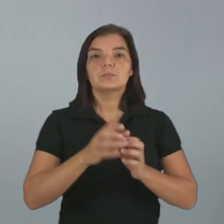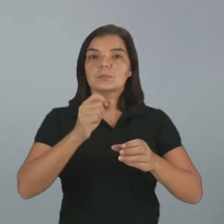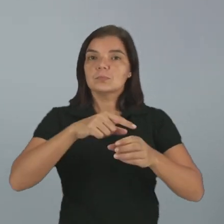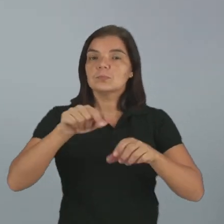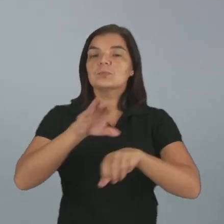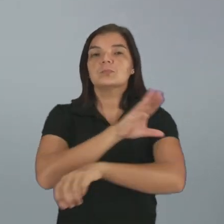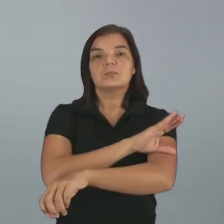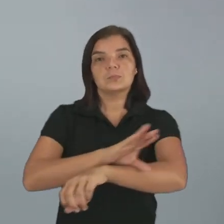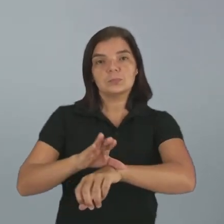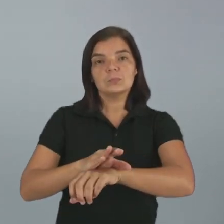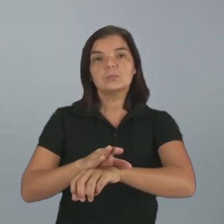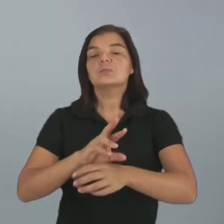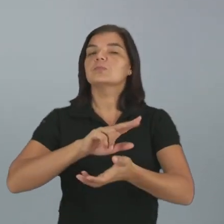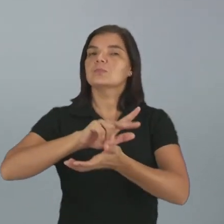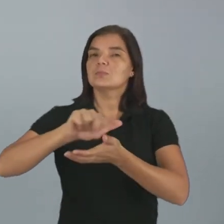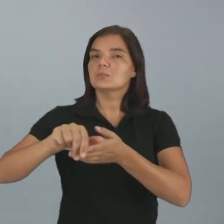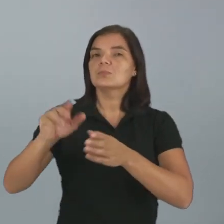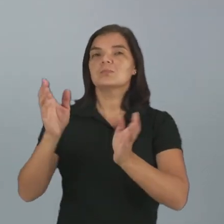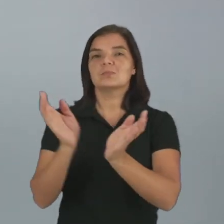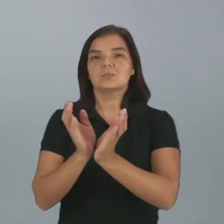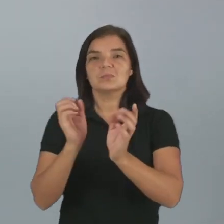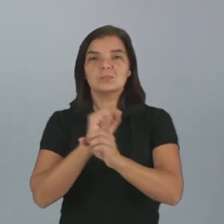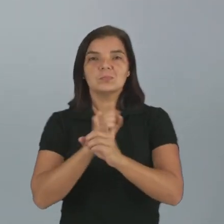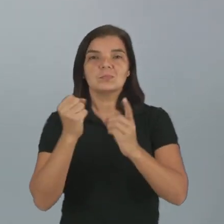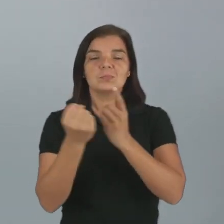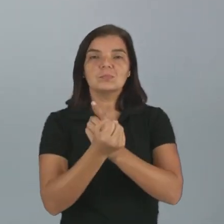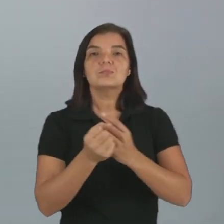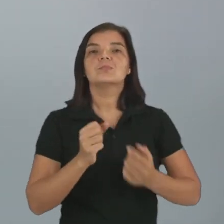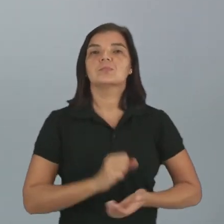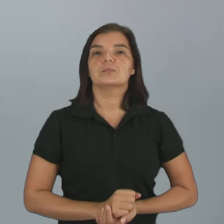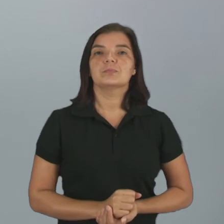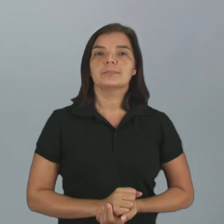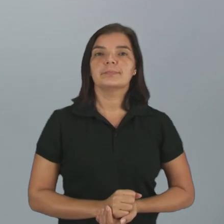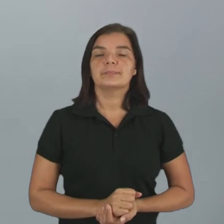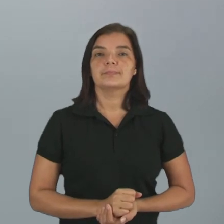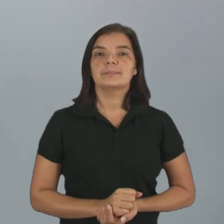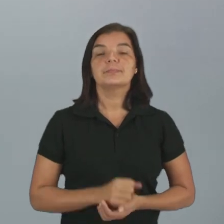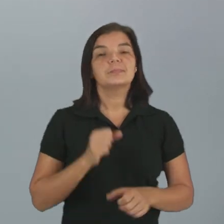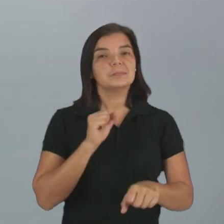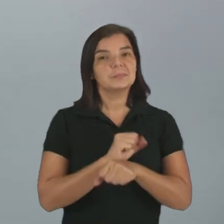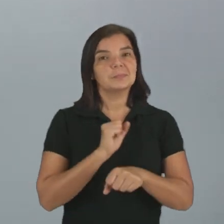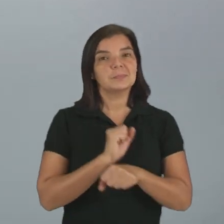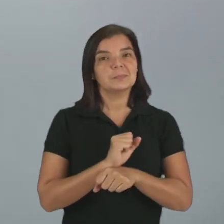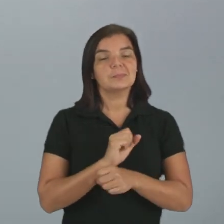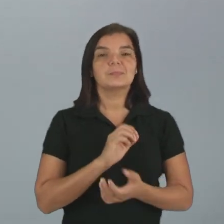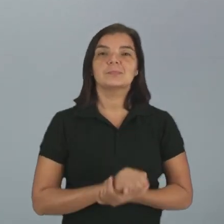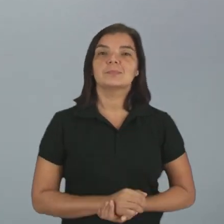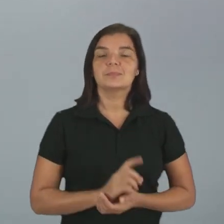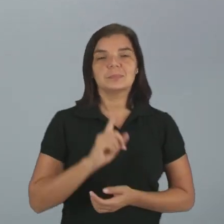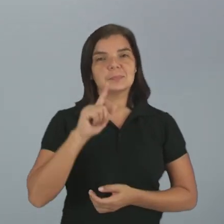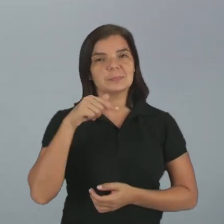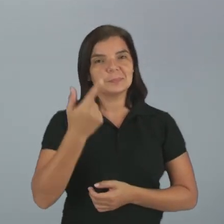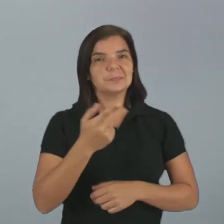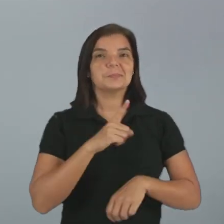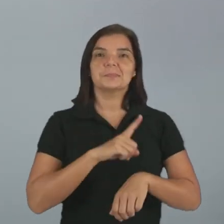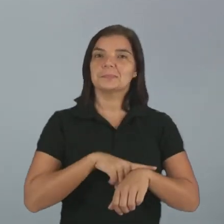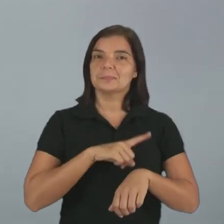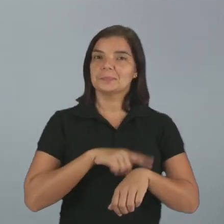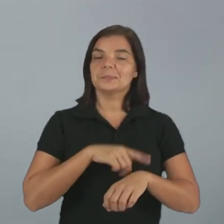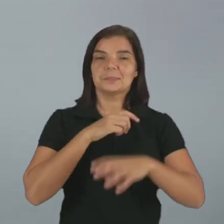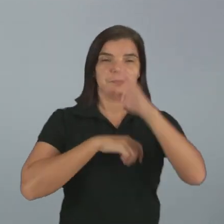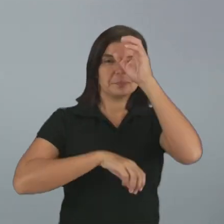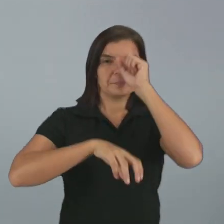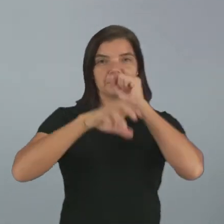culturais de distintas sociedades e grupos sociais. E eu espero você em outro momento para